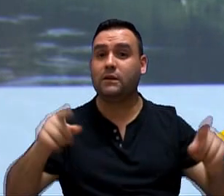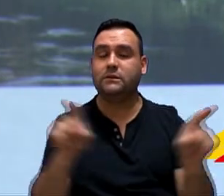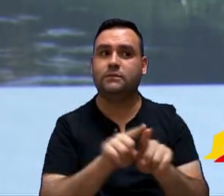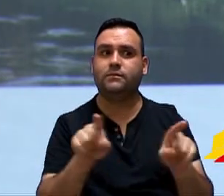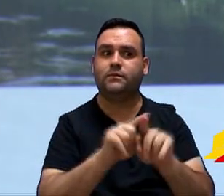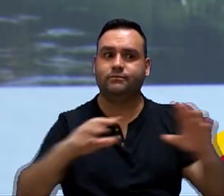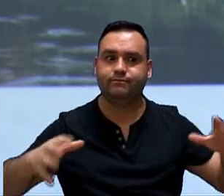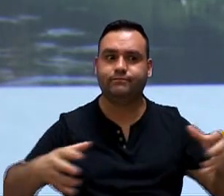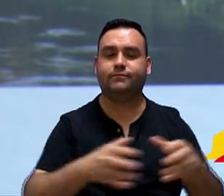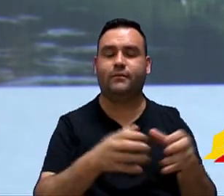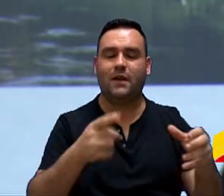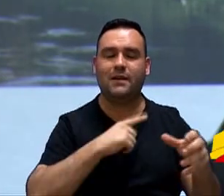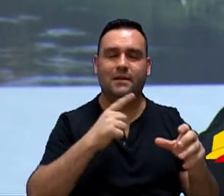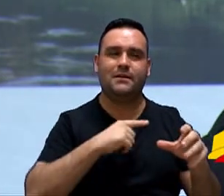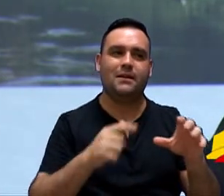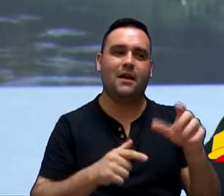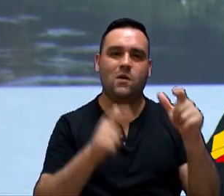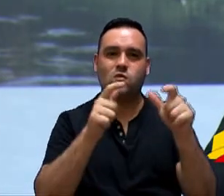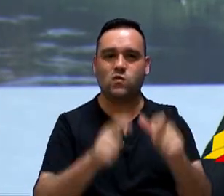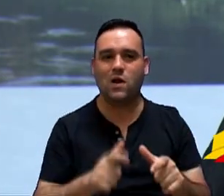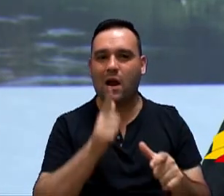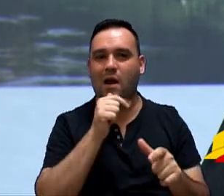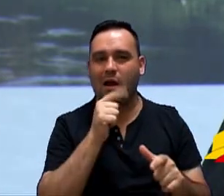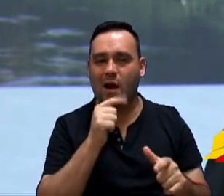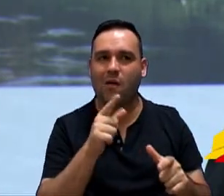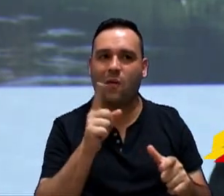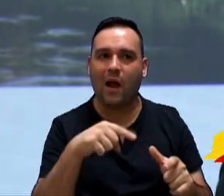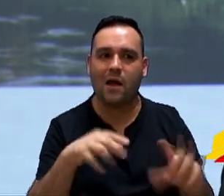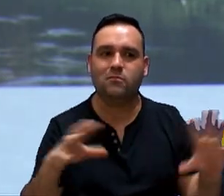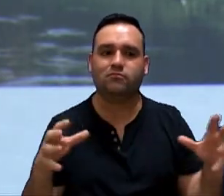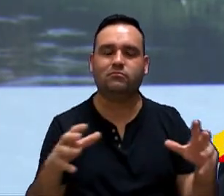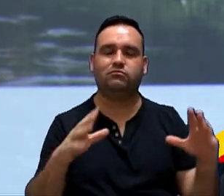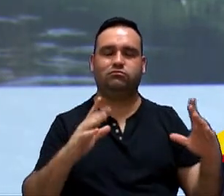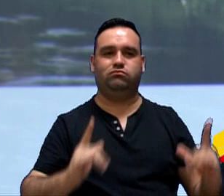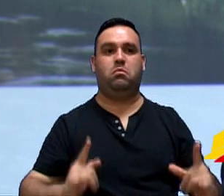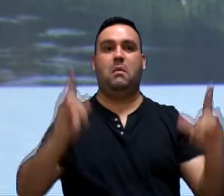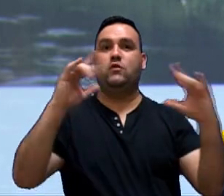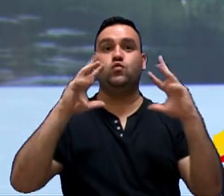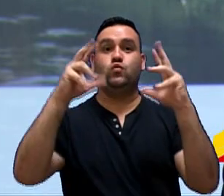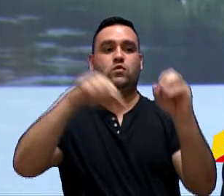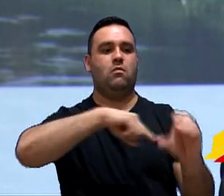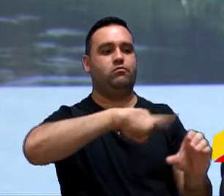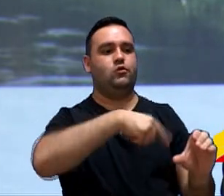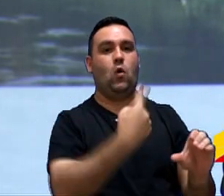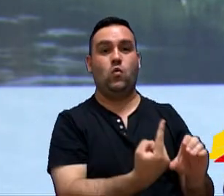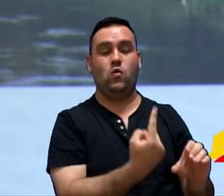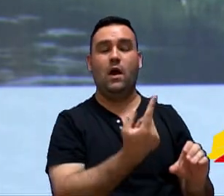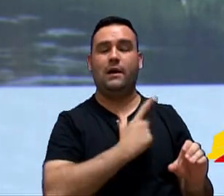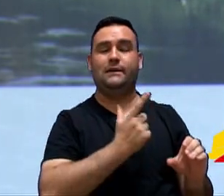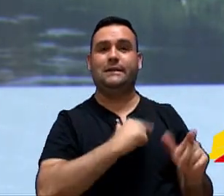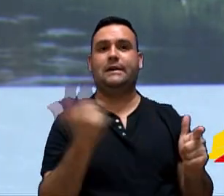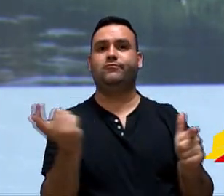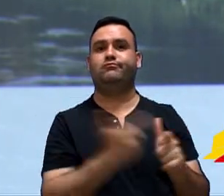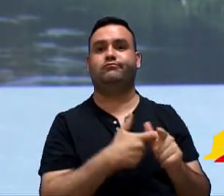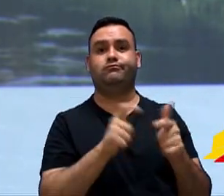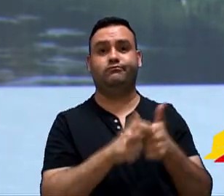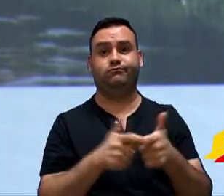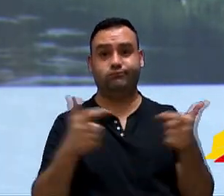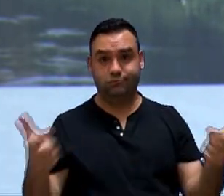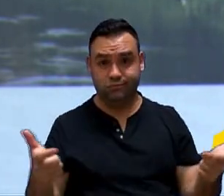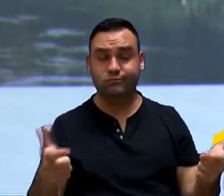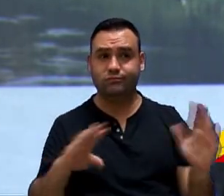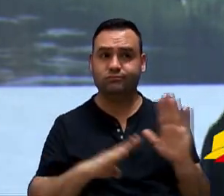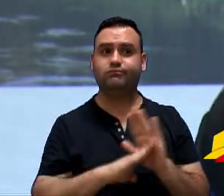coletivamente, mesmo sendo núcleos onde o fornecimento de água é coletivo, tem um nível de endividamento muito